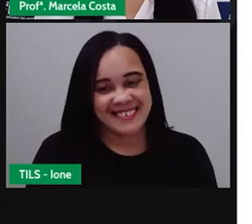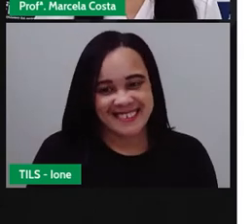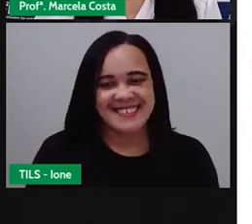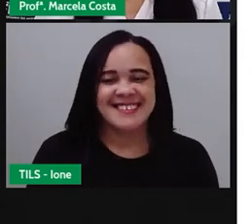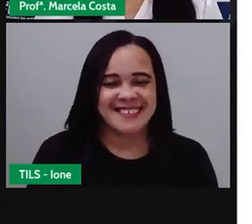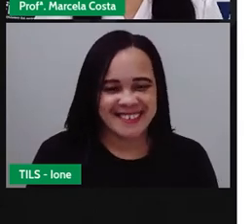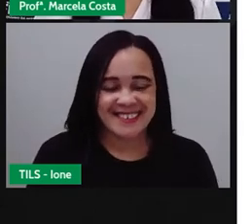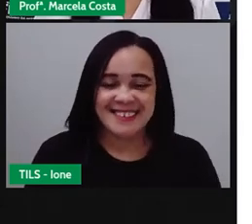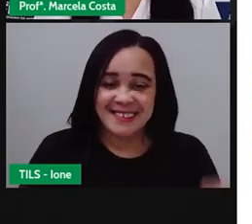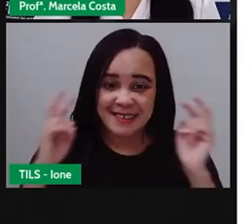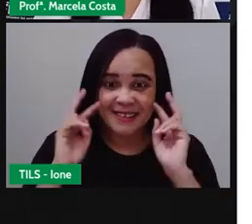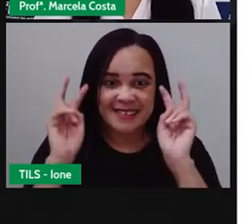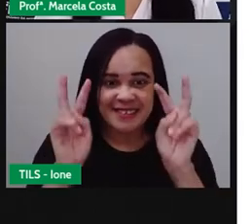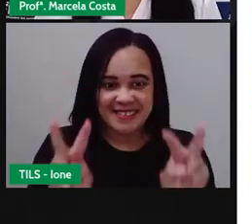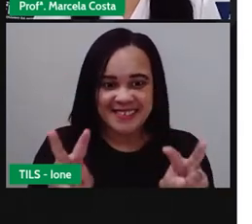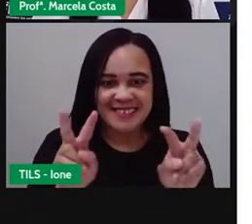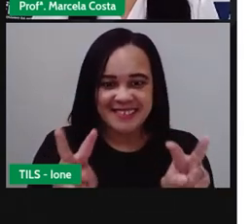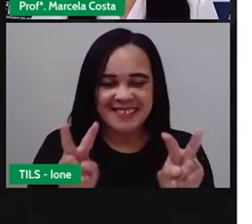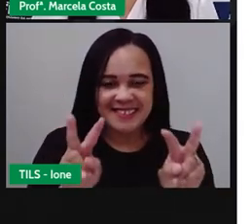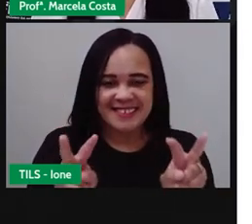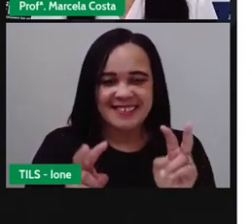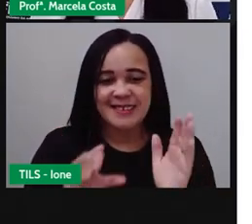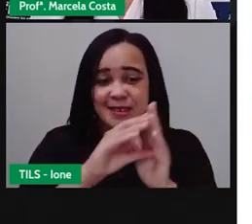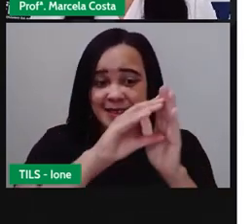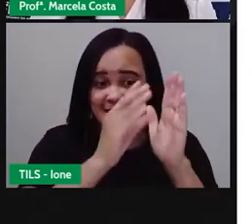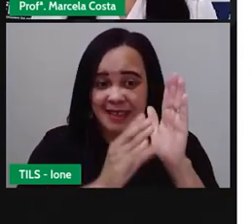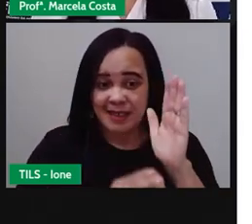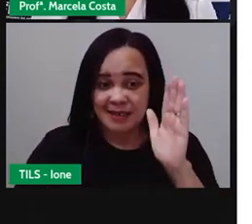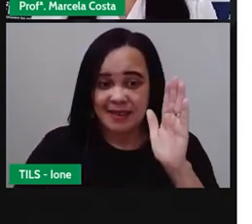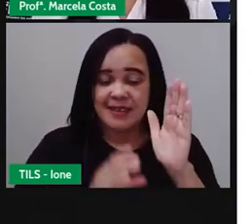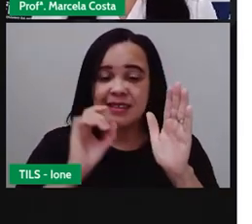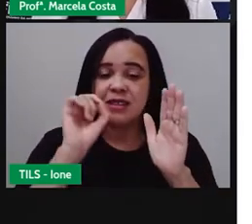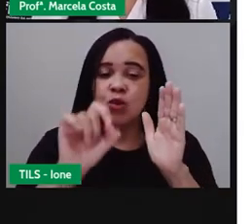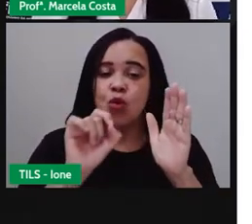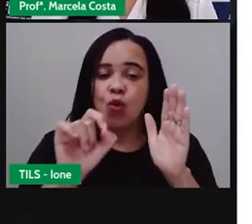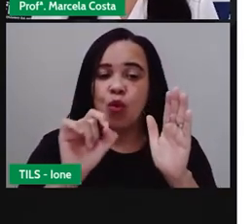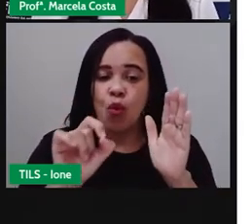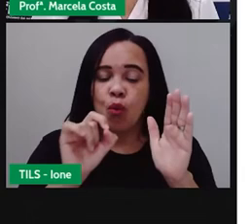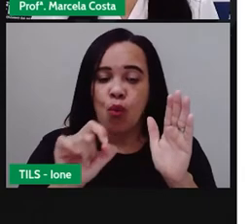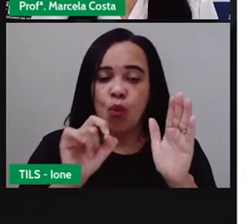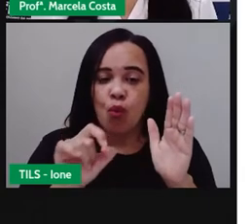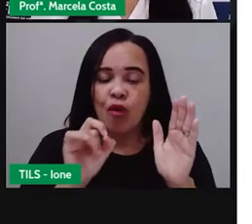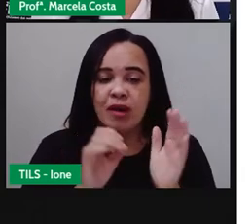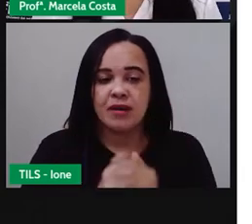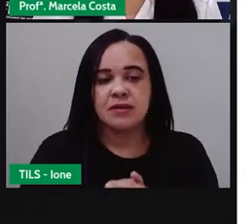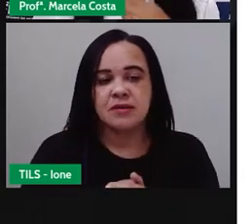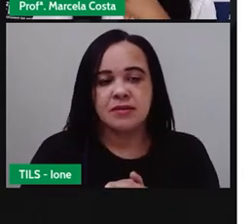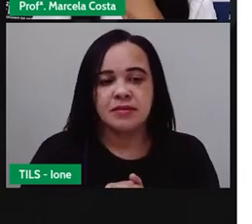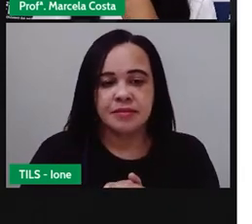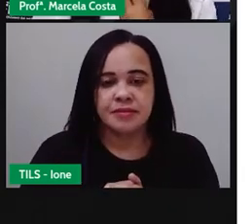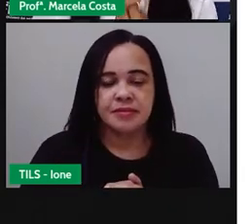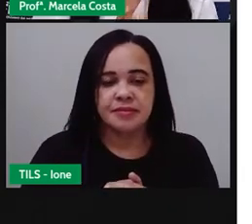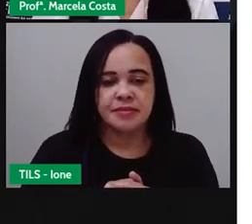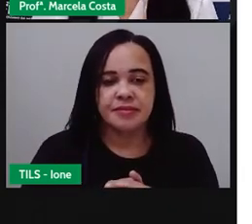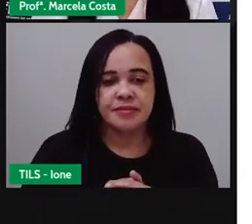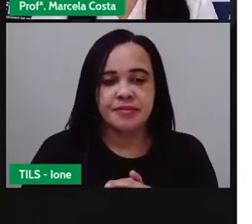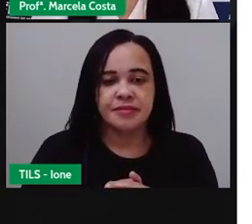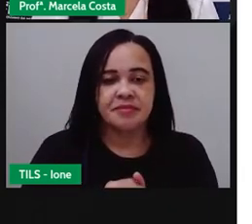Observem, crianças, que nessas características, a gente a gente ver aí características